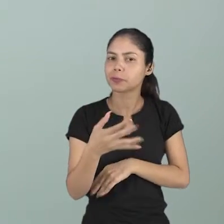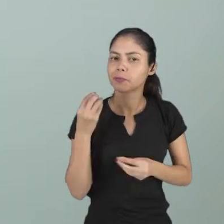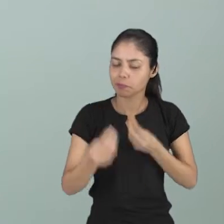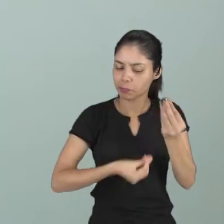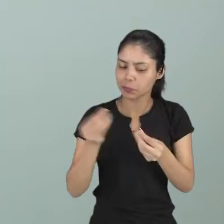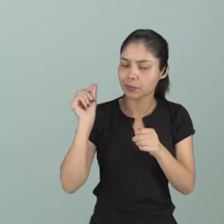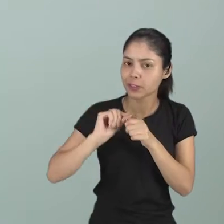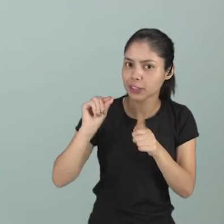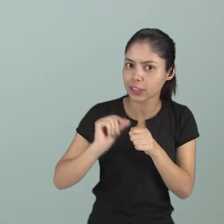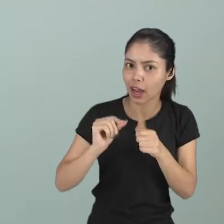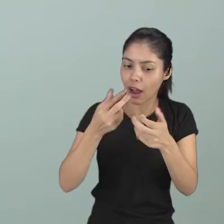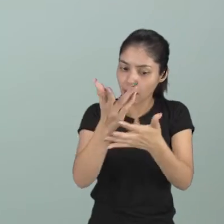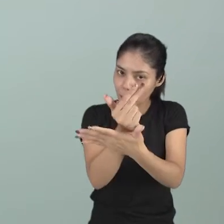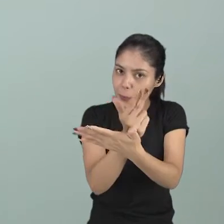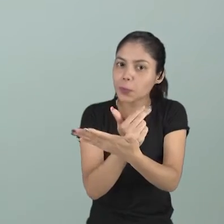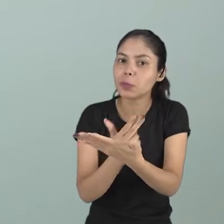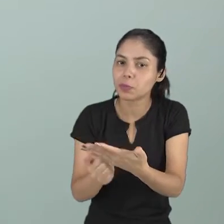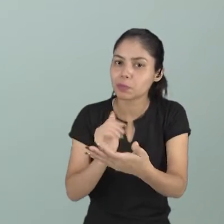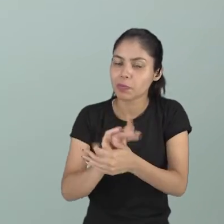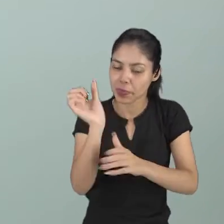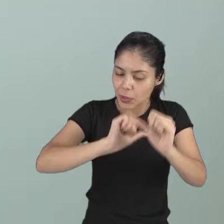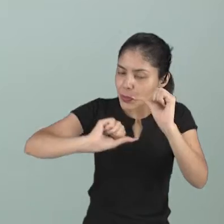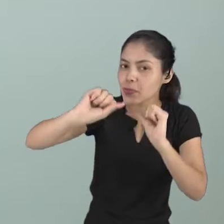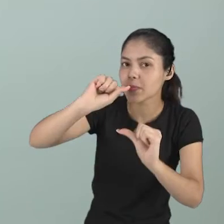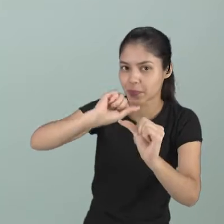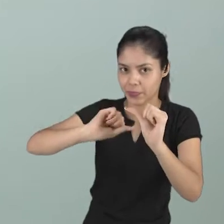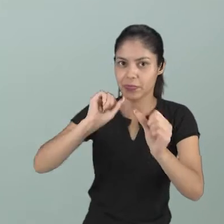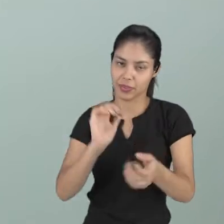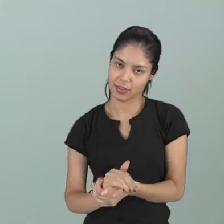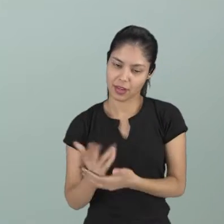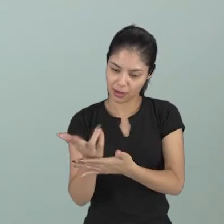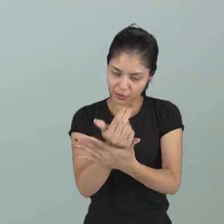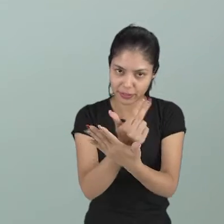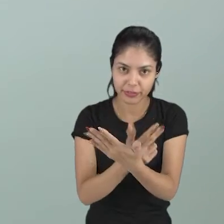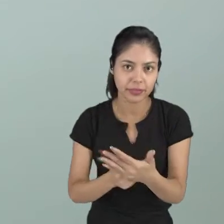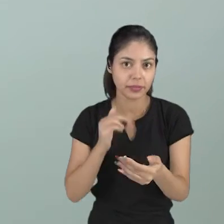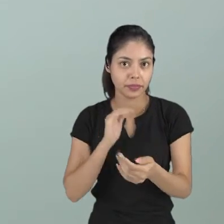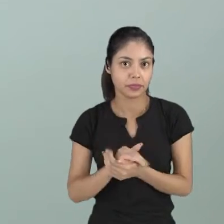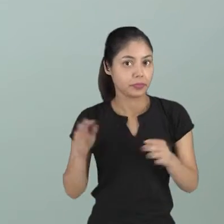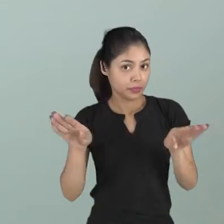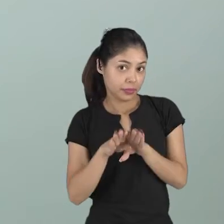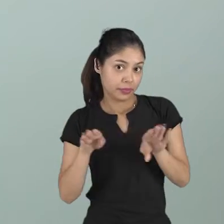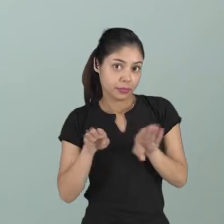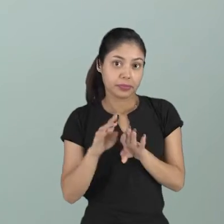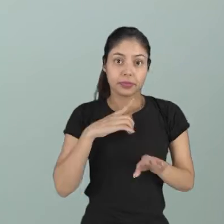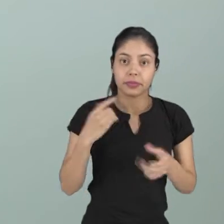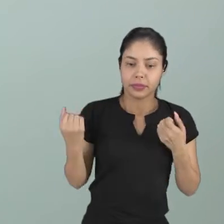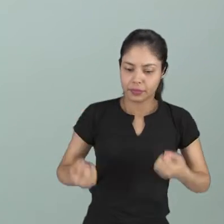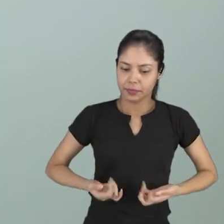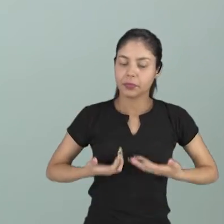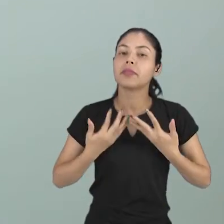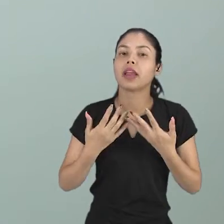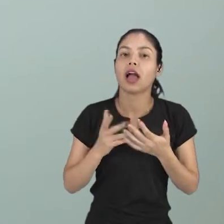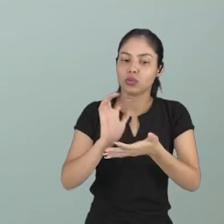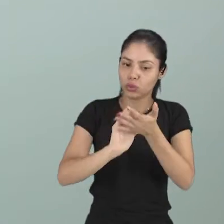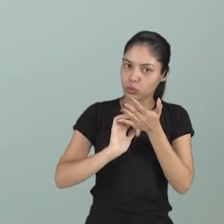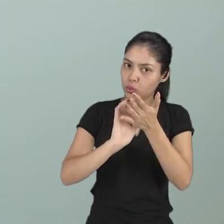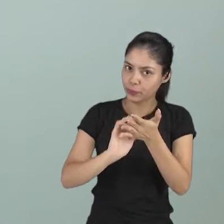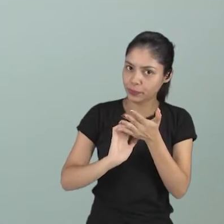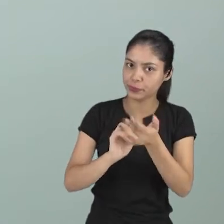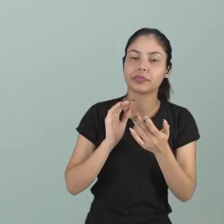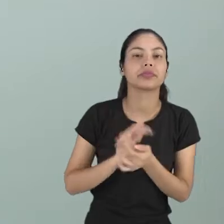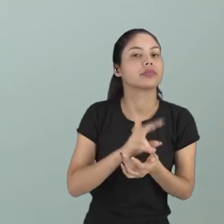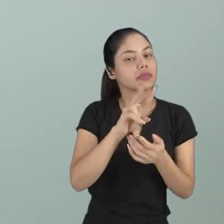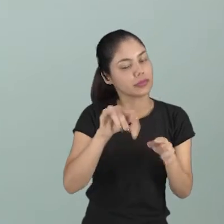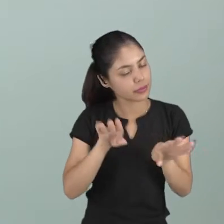de fazer a arte, uma transformação artística, que foi os meios digitais. E isso vai se dar